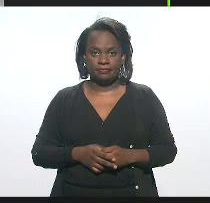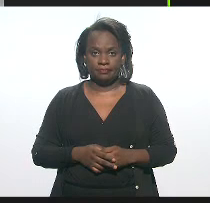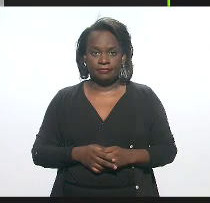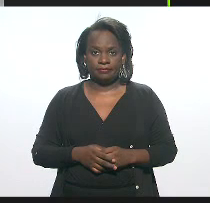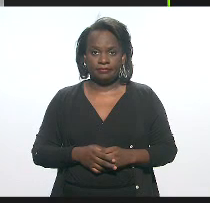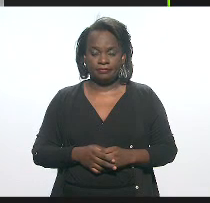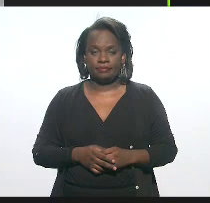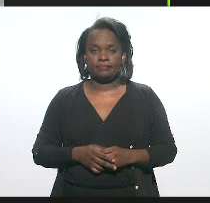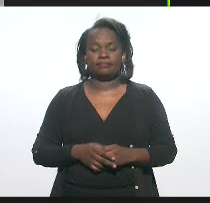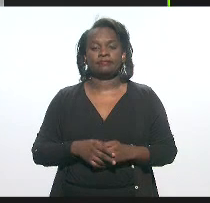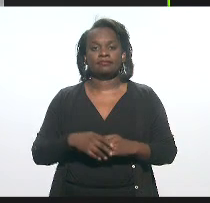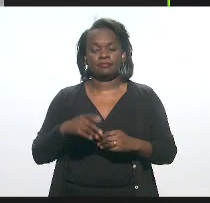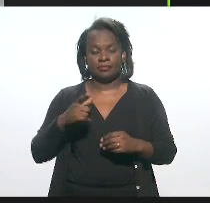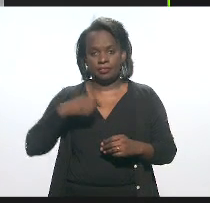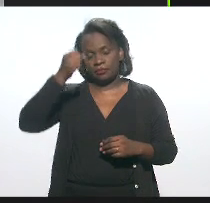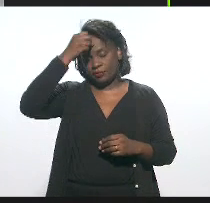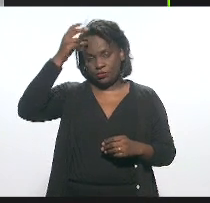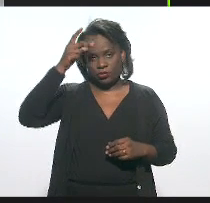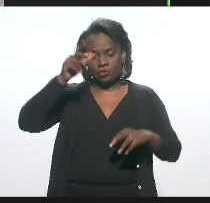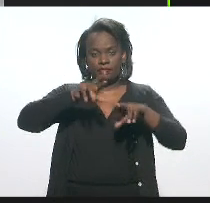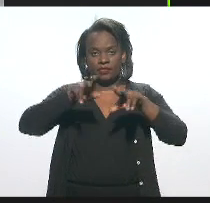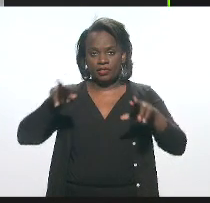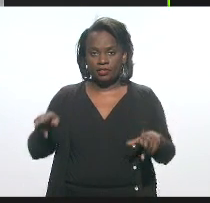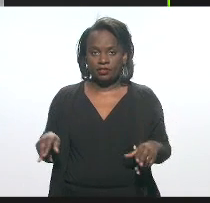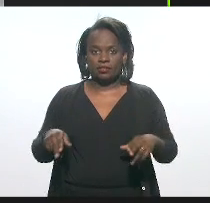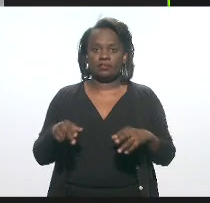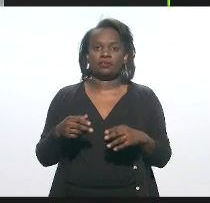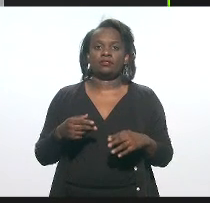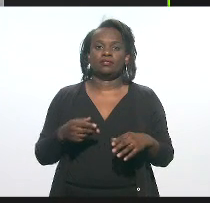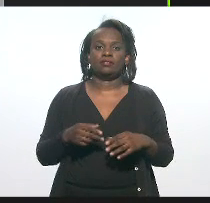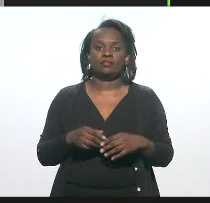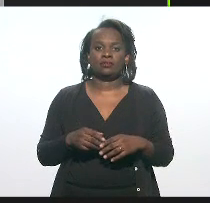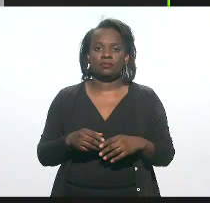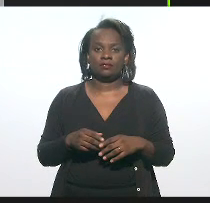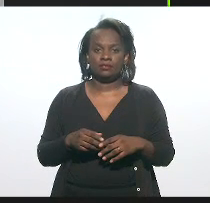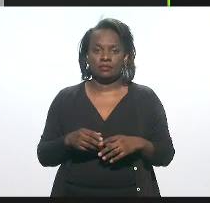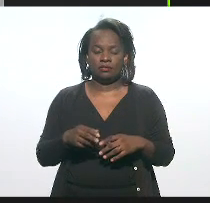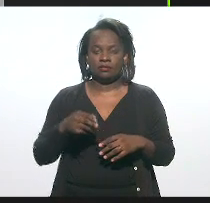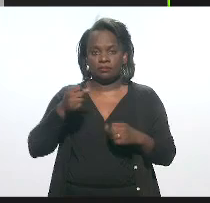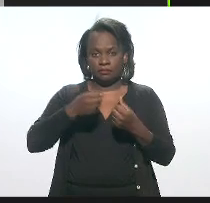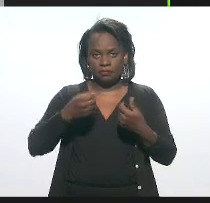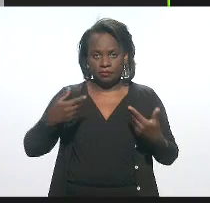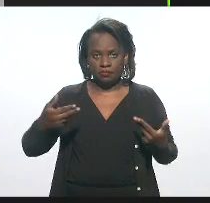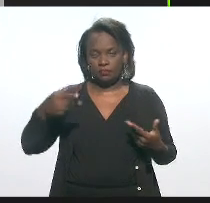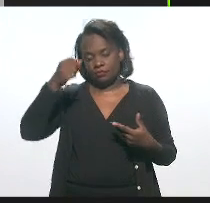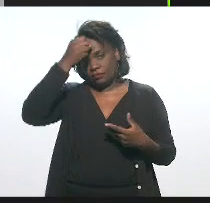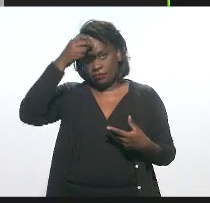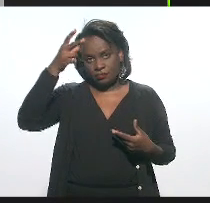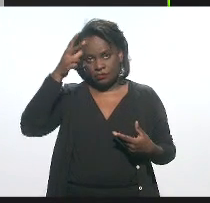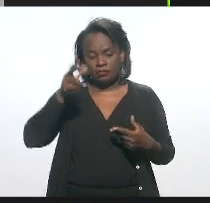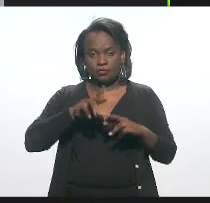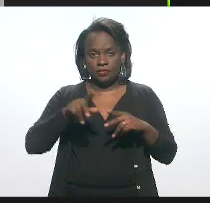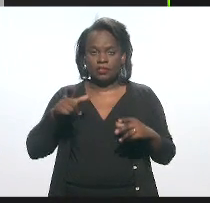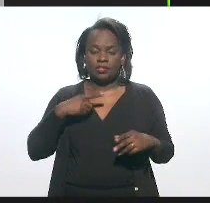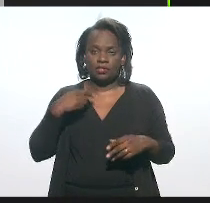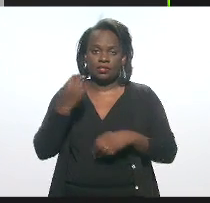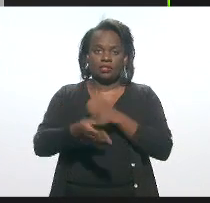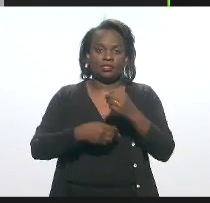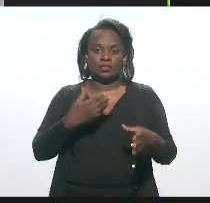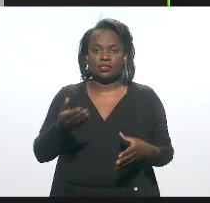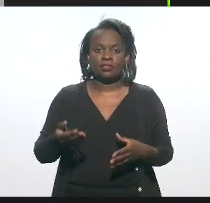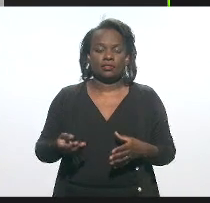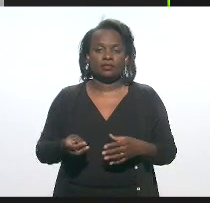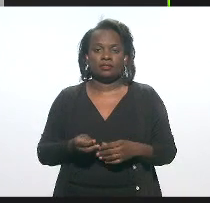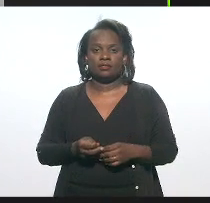Há diversas prefeituras, é como regra. E sim, diversos, que têm sido distribuídos,